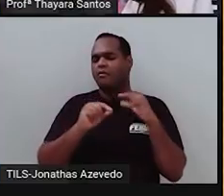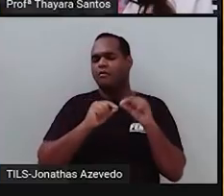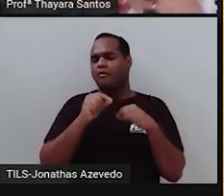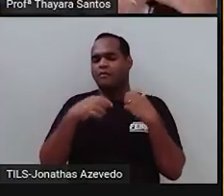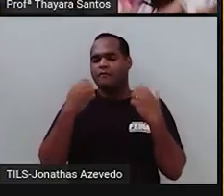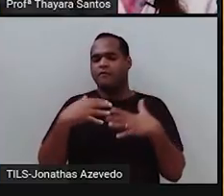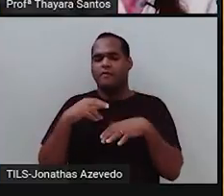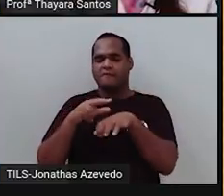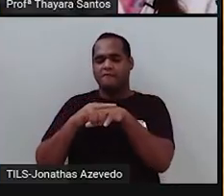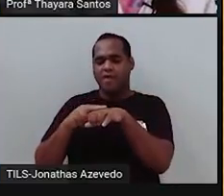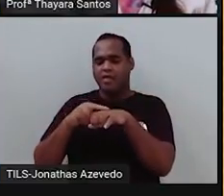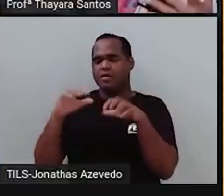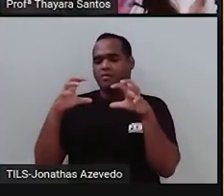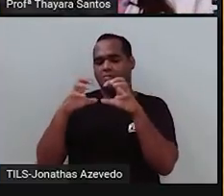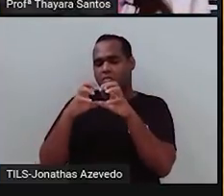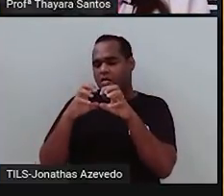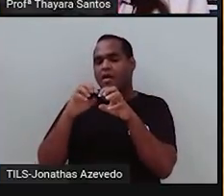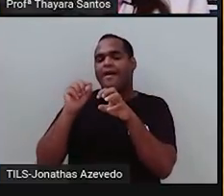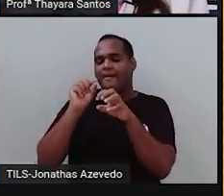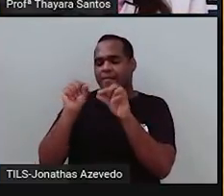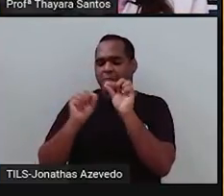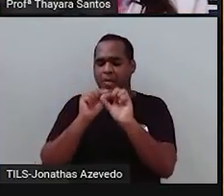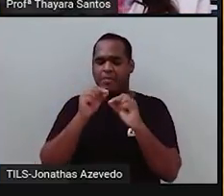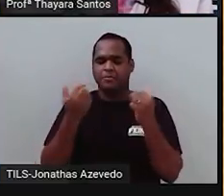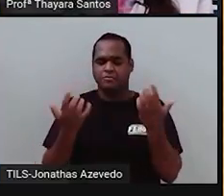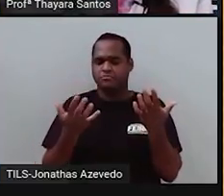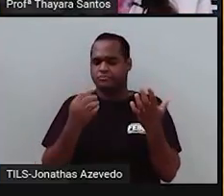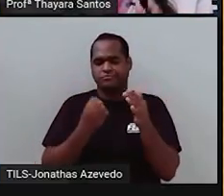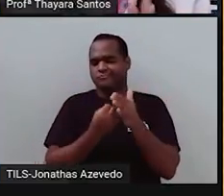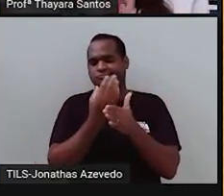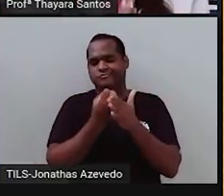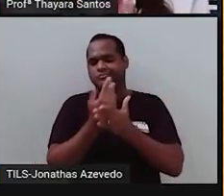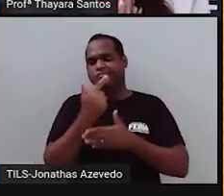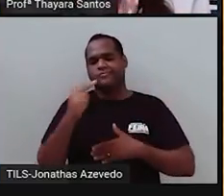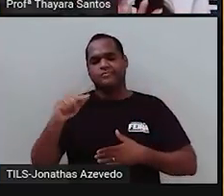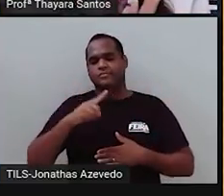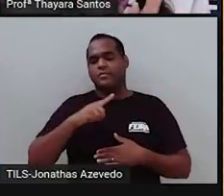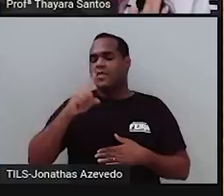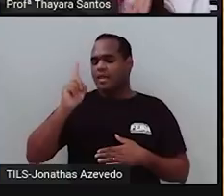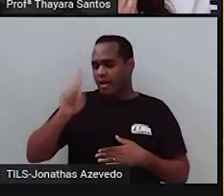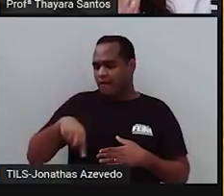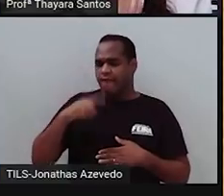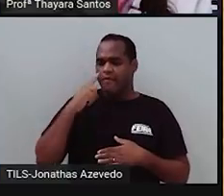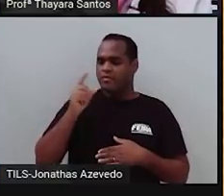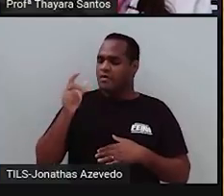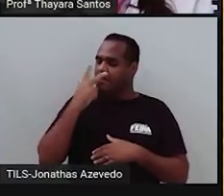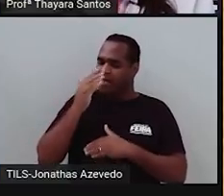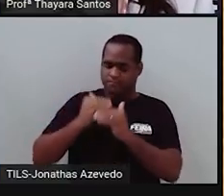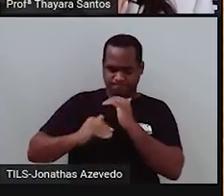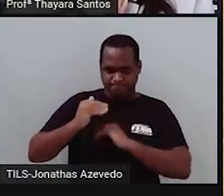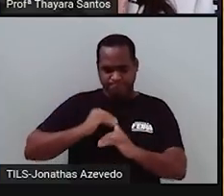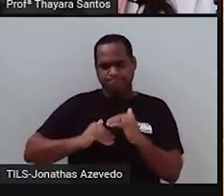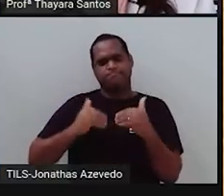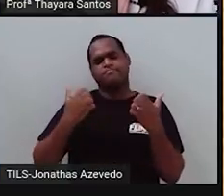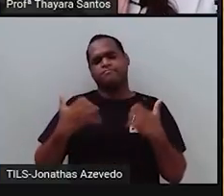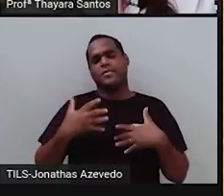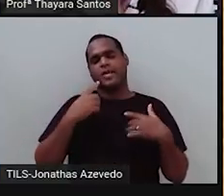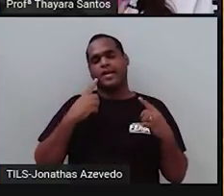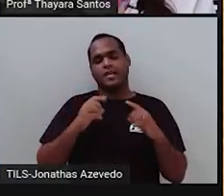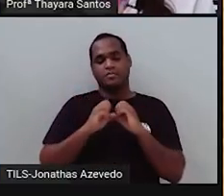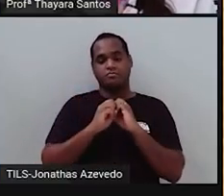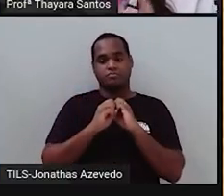verde e ser rugosa não apareceu? A gente já sabe, porque essas características são recessivas. E para elas se